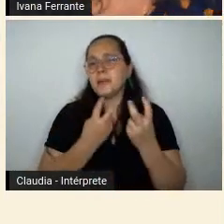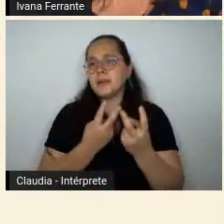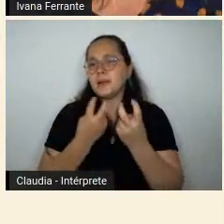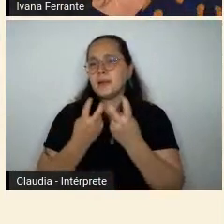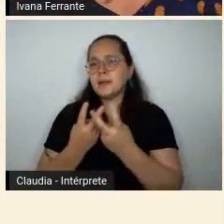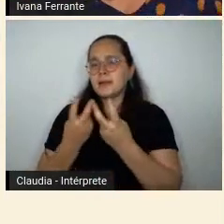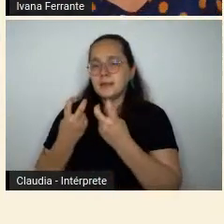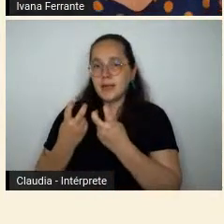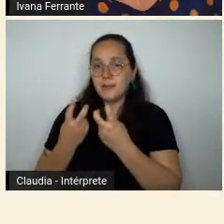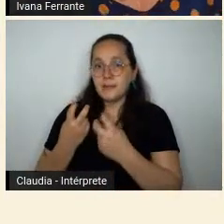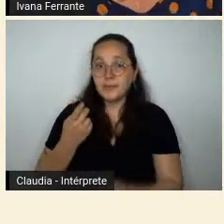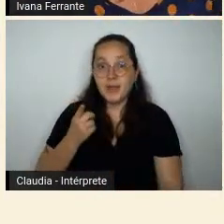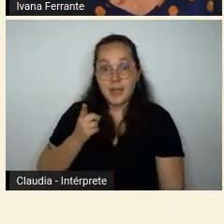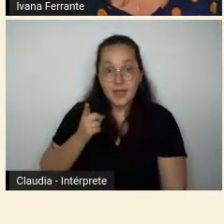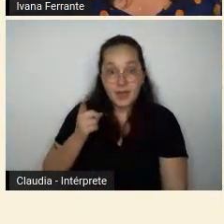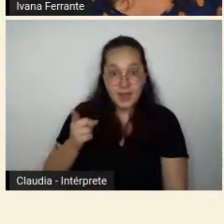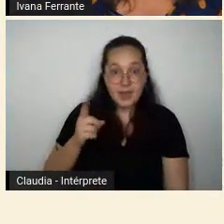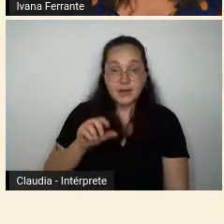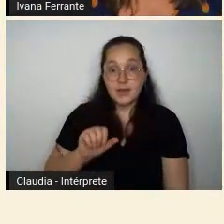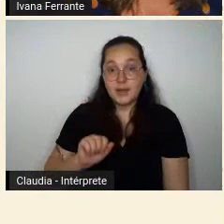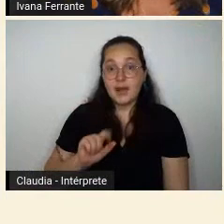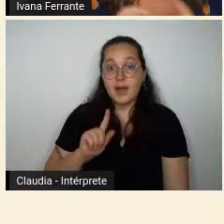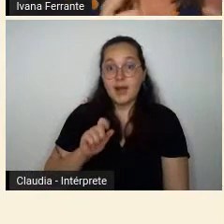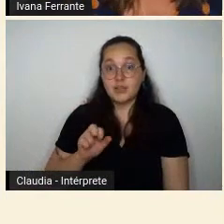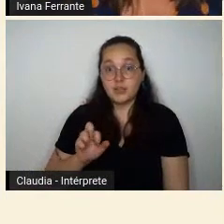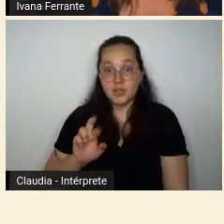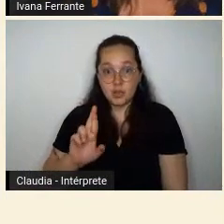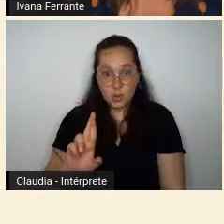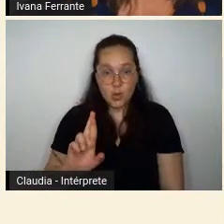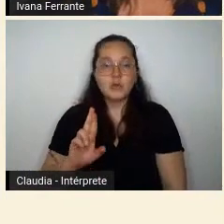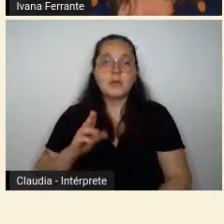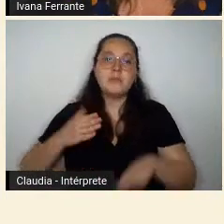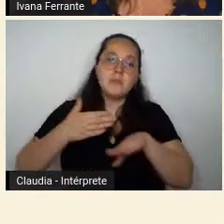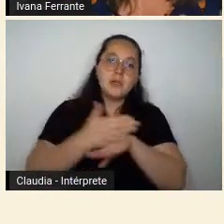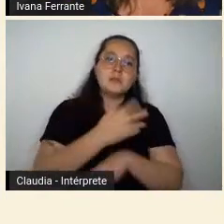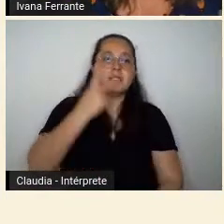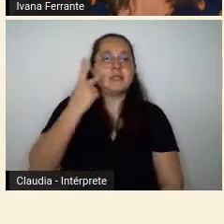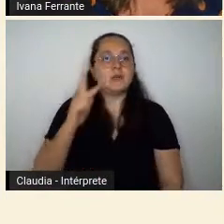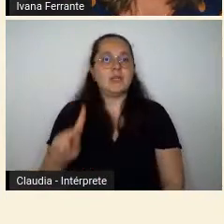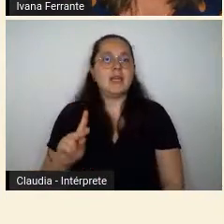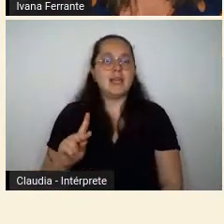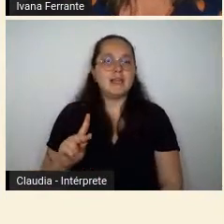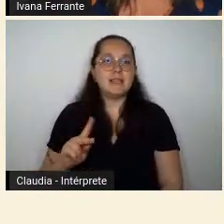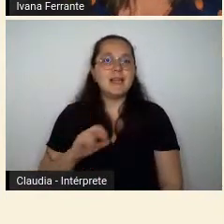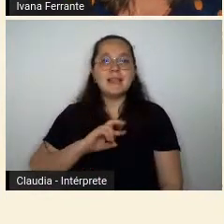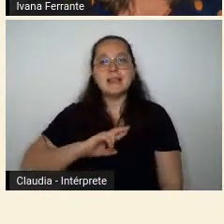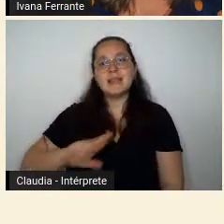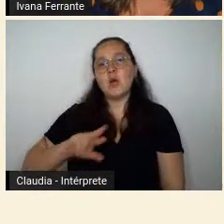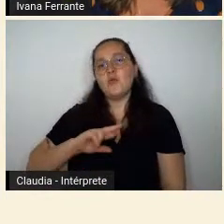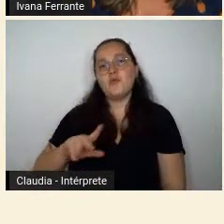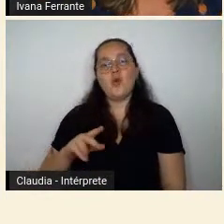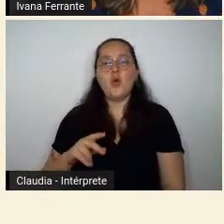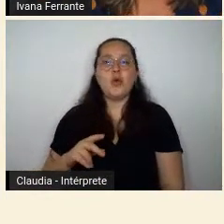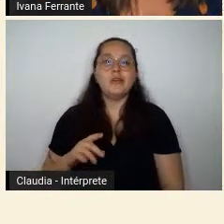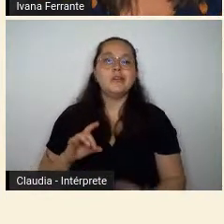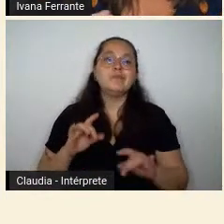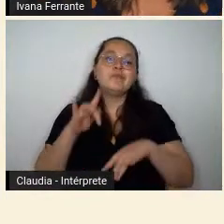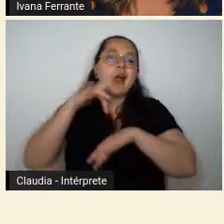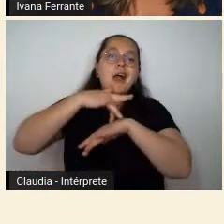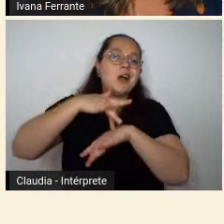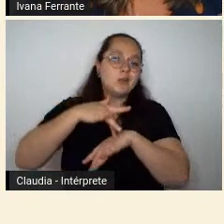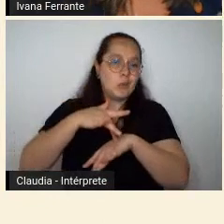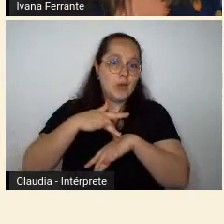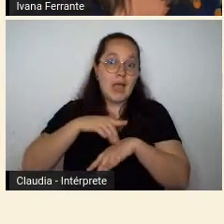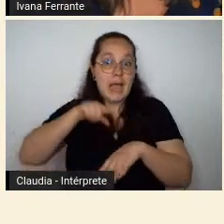participação do Agenor Barbosa na Semana da Arte Moderna não foi um alvo de acaso. Ele ajudou a difundir